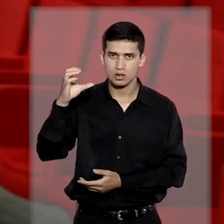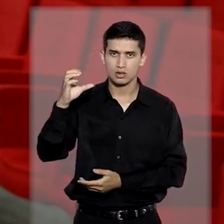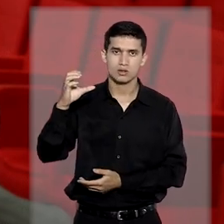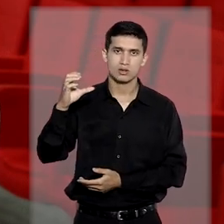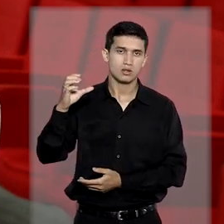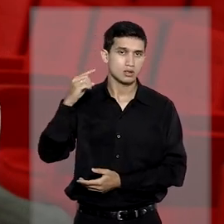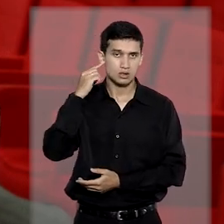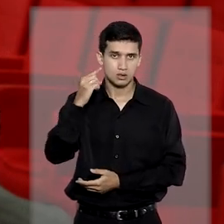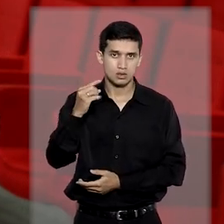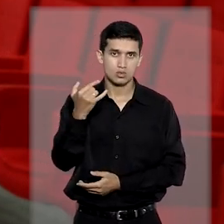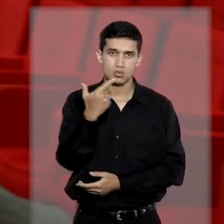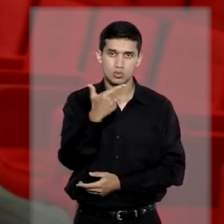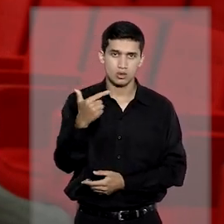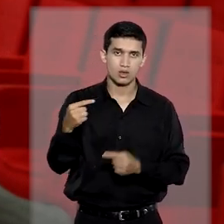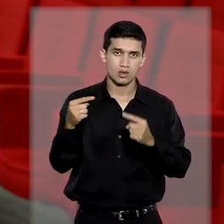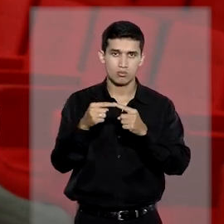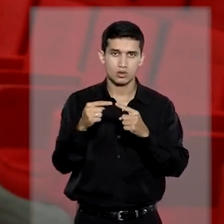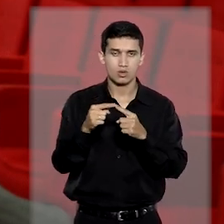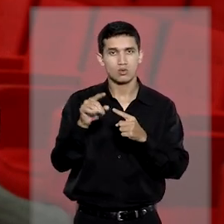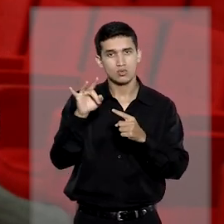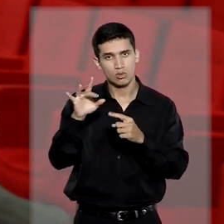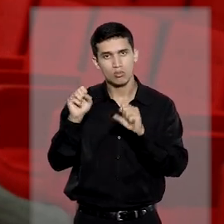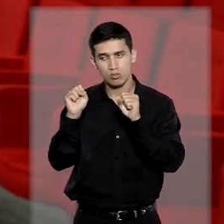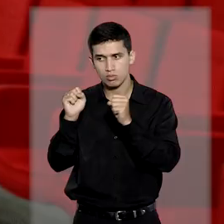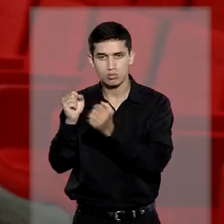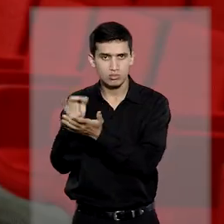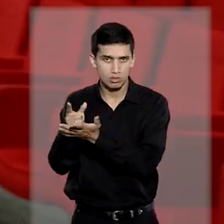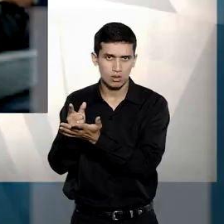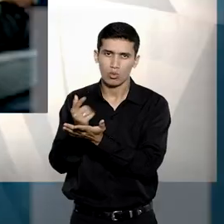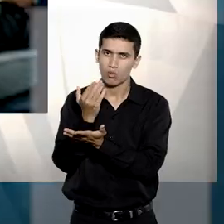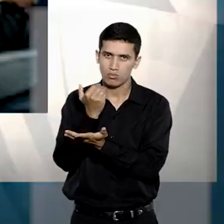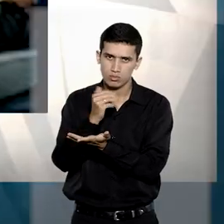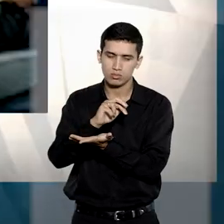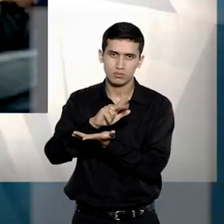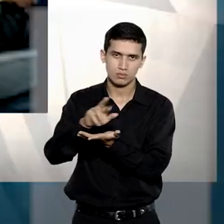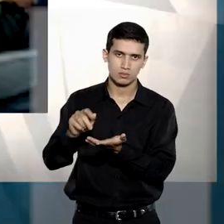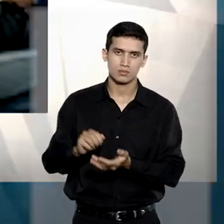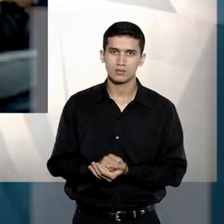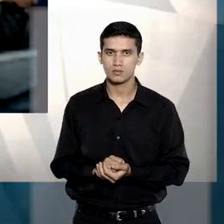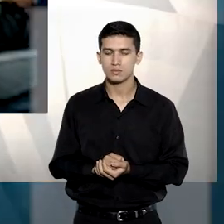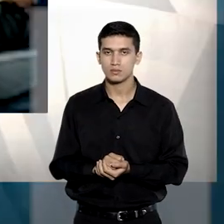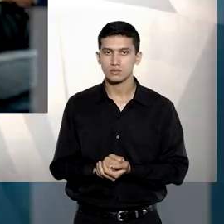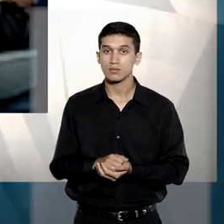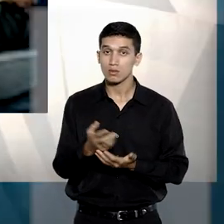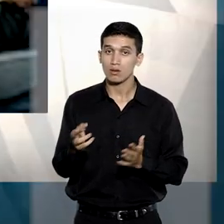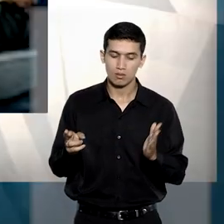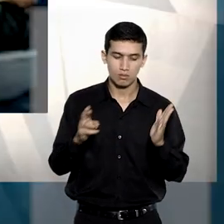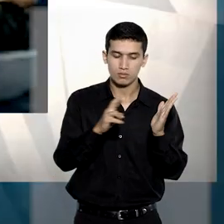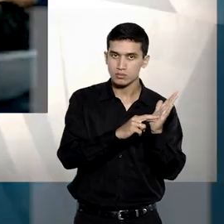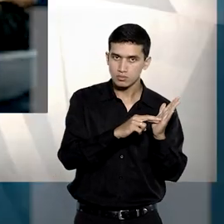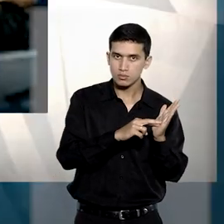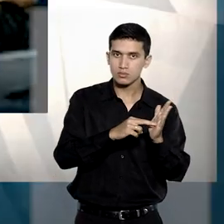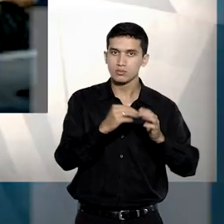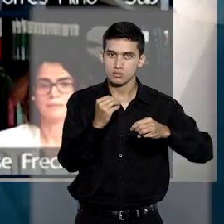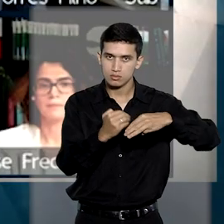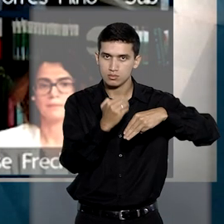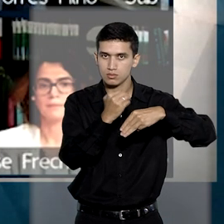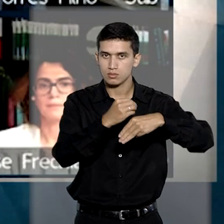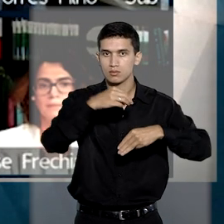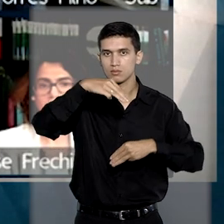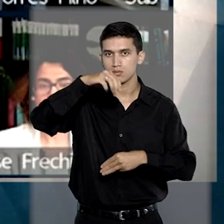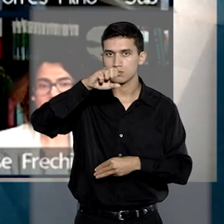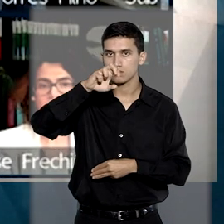não vinculados especificamente à compra de alimentos. Na proposta de afetação, o relator ministro Marco Butzi